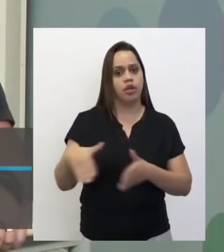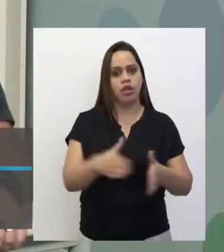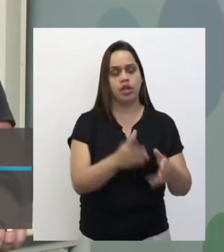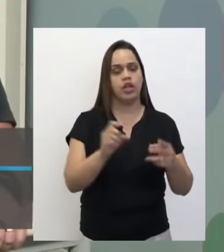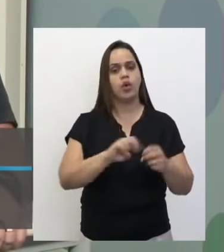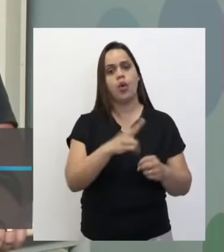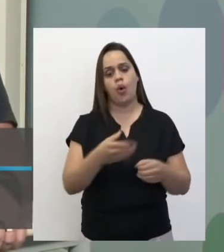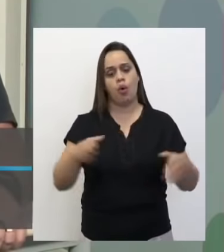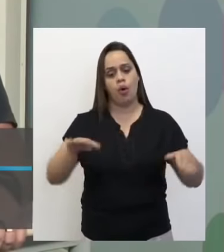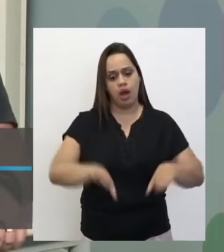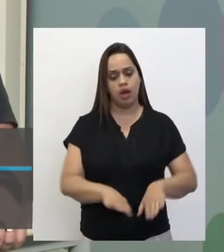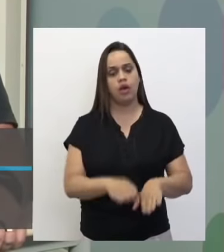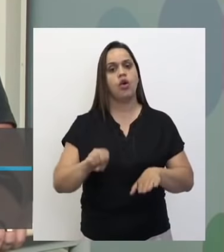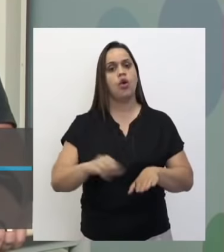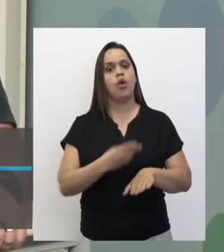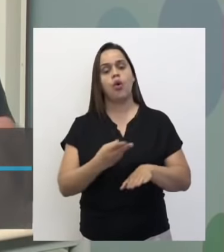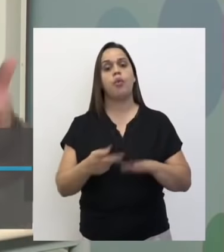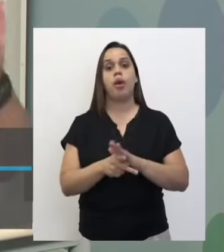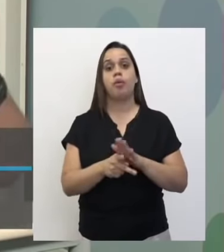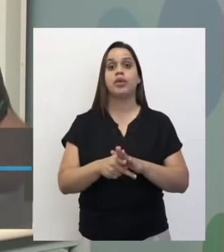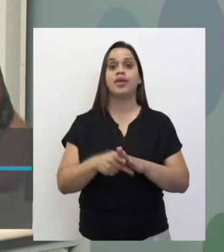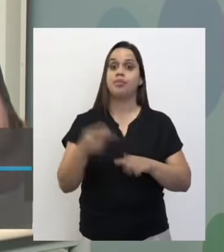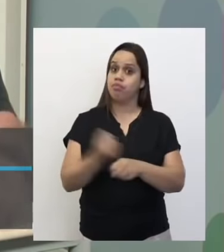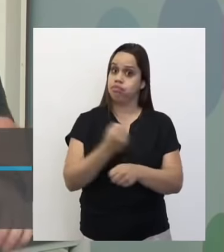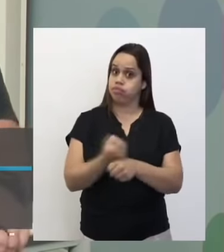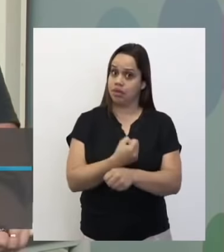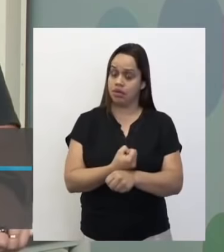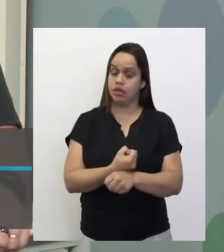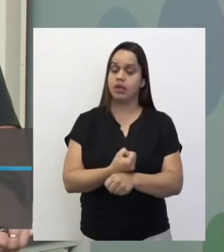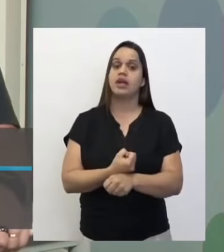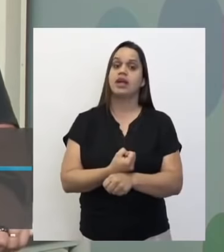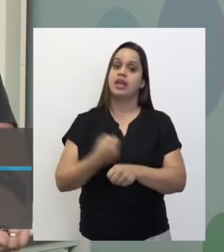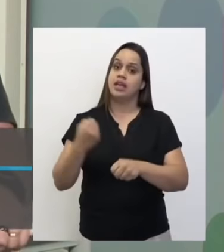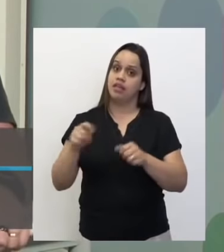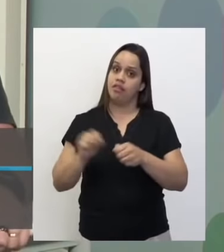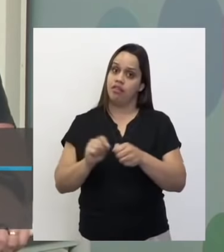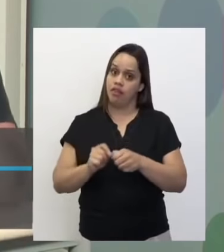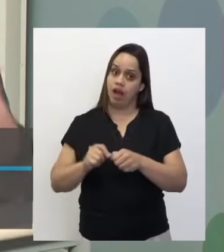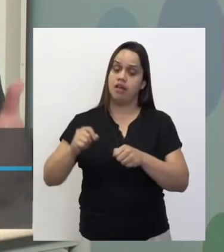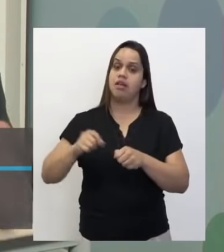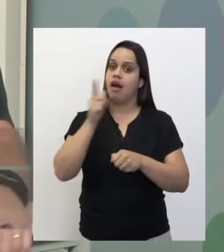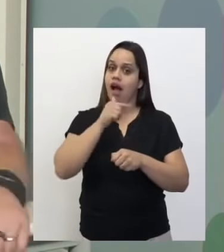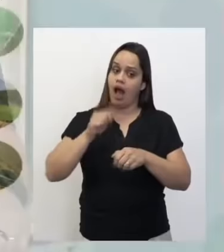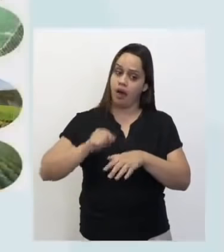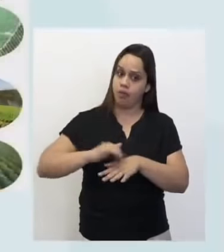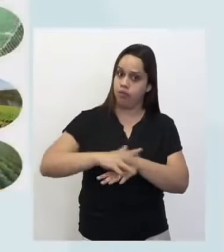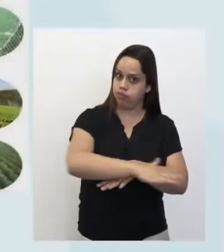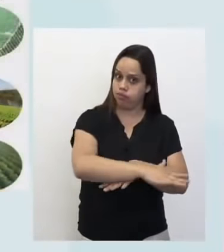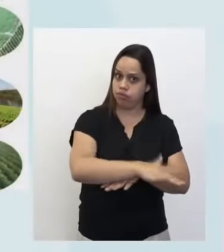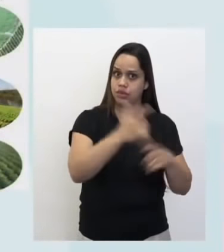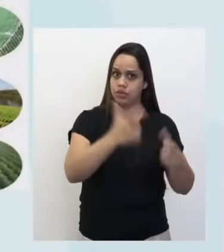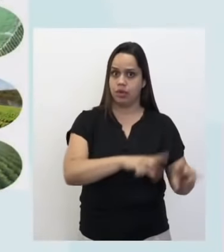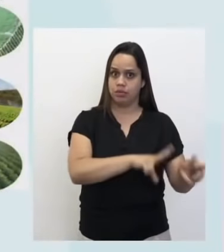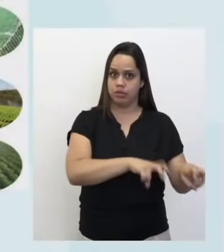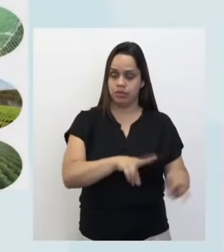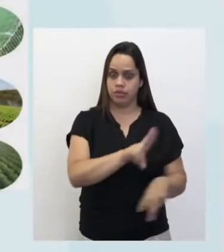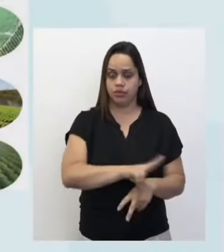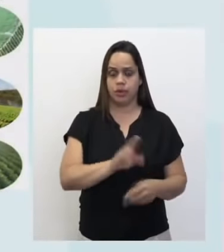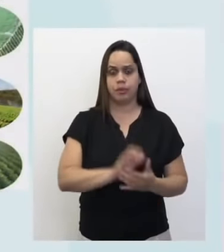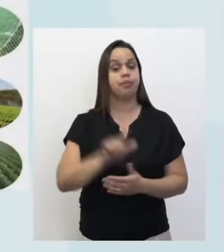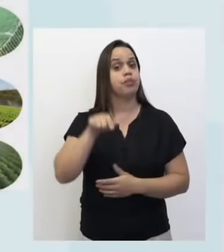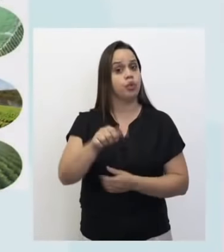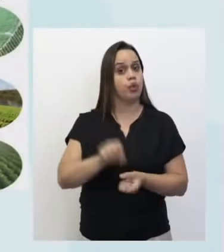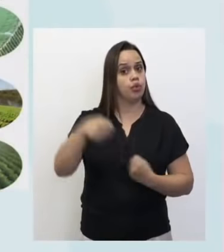canais que são feitos artificialmente para trazer água para a agricultura. No outro mapa, nós vamos aí observar